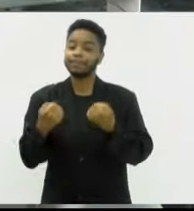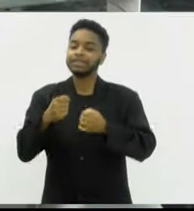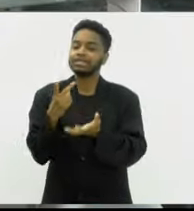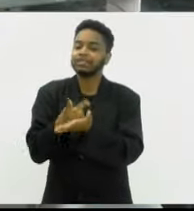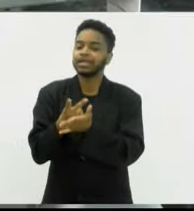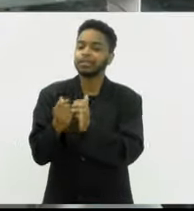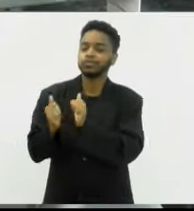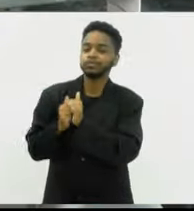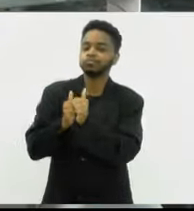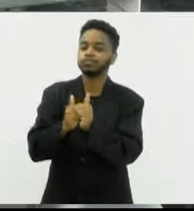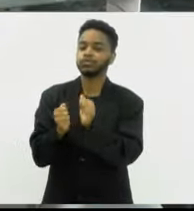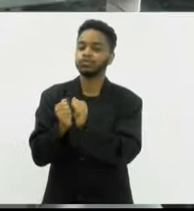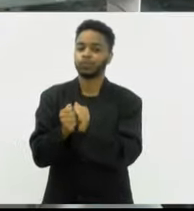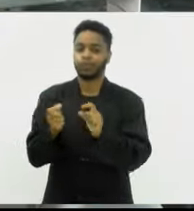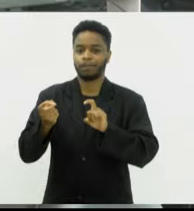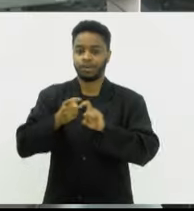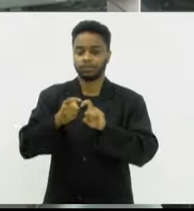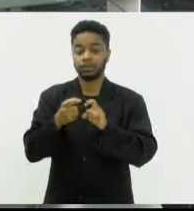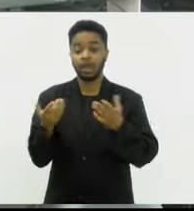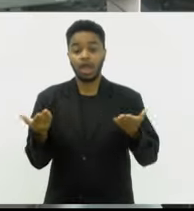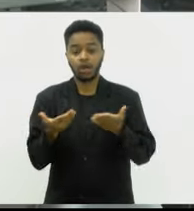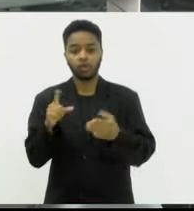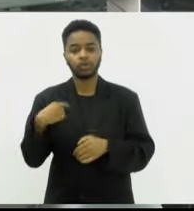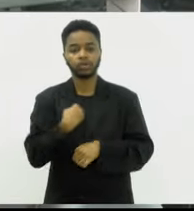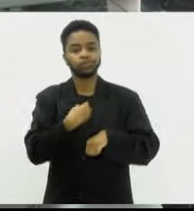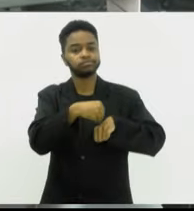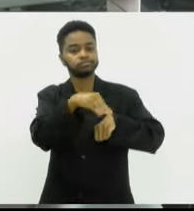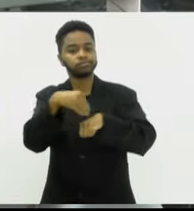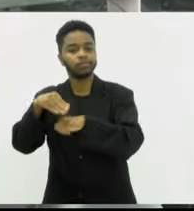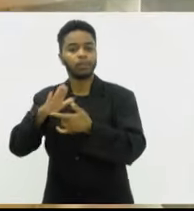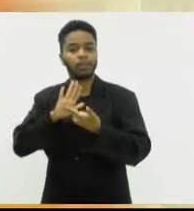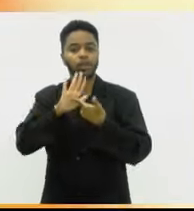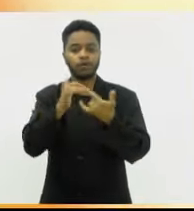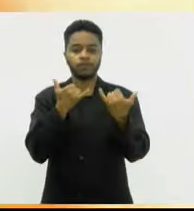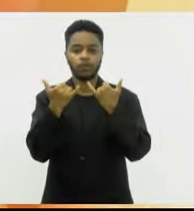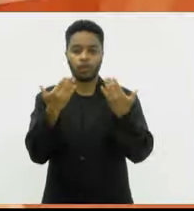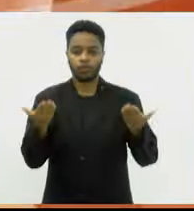indicação médica. E agora a gente vai ao nosso giro de notícias de hoje.